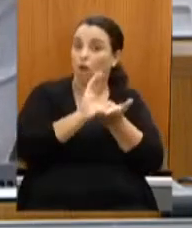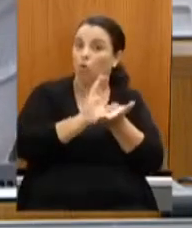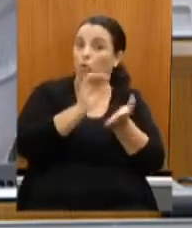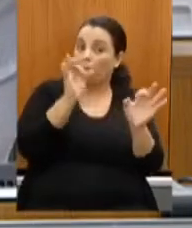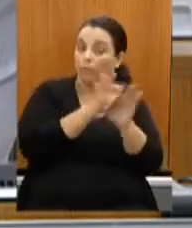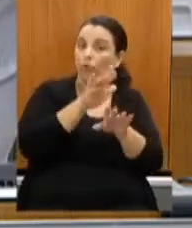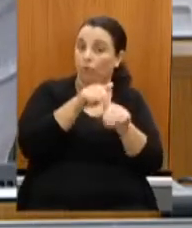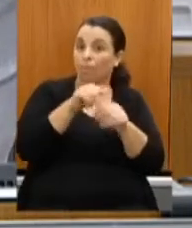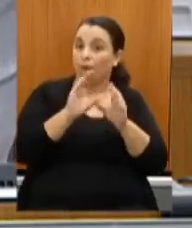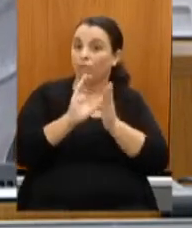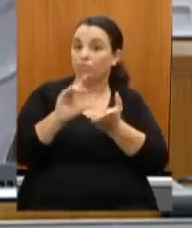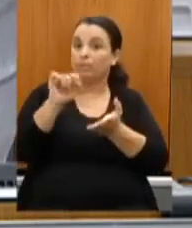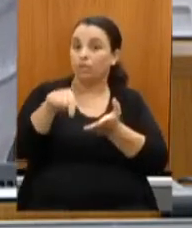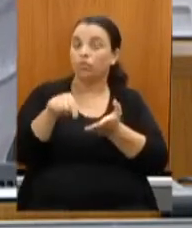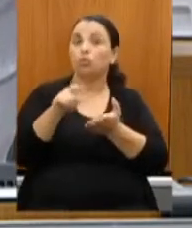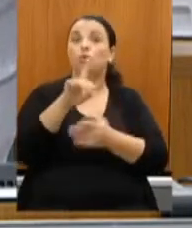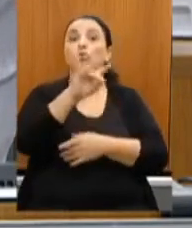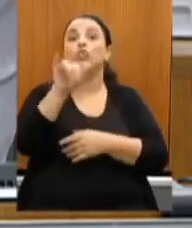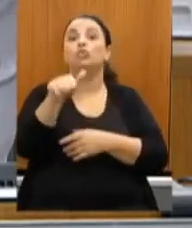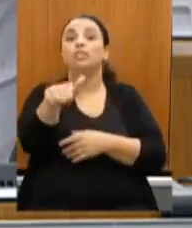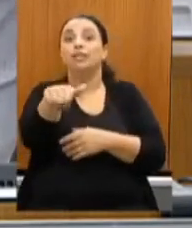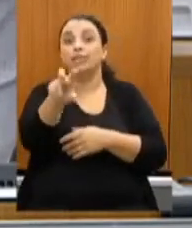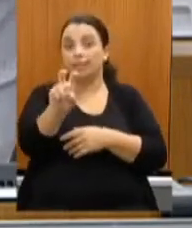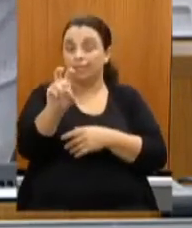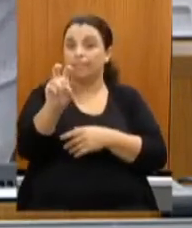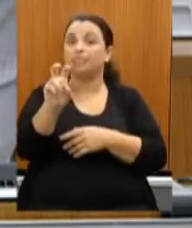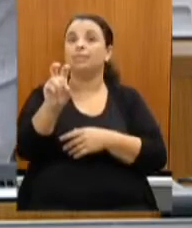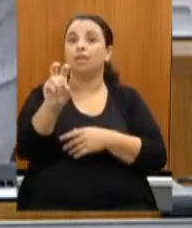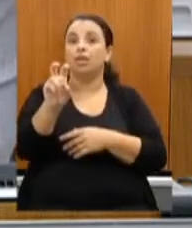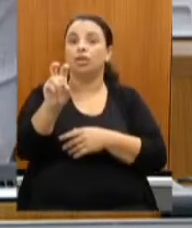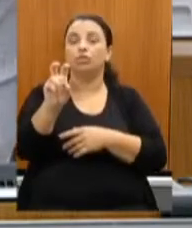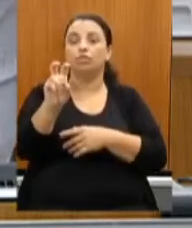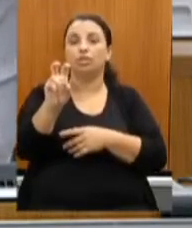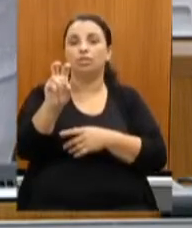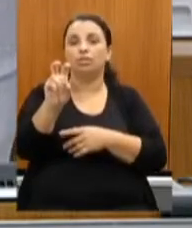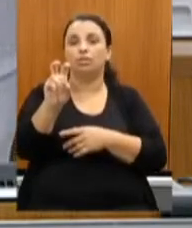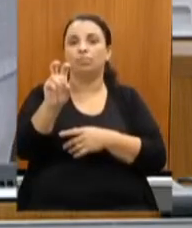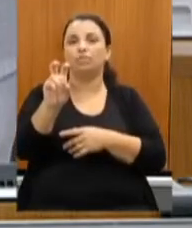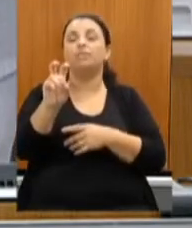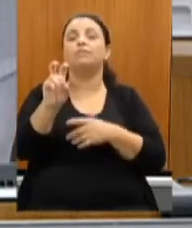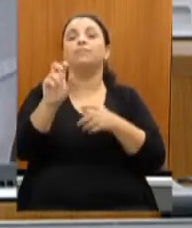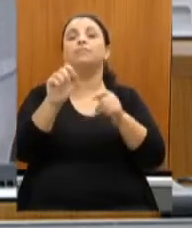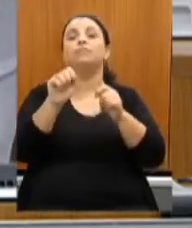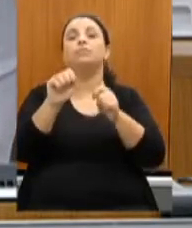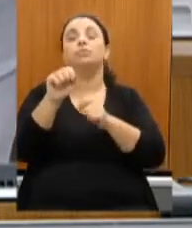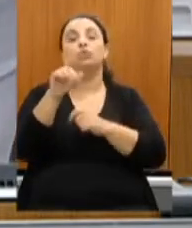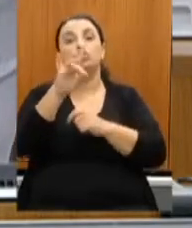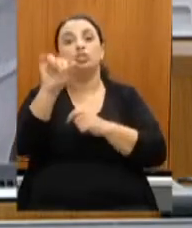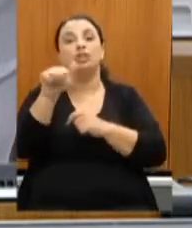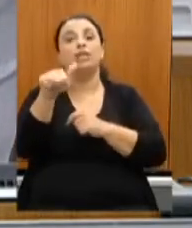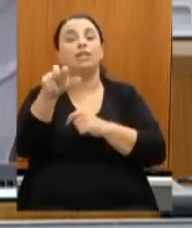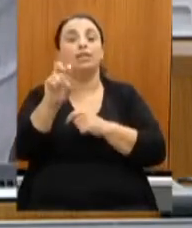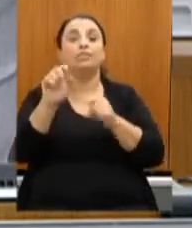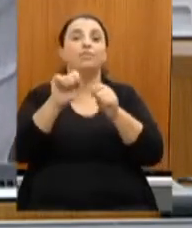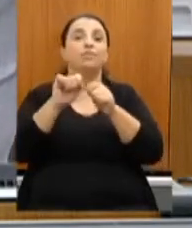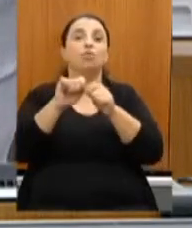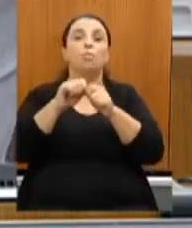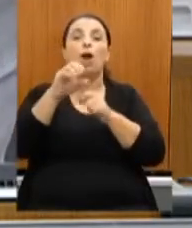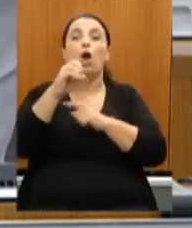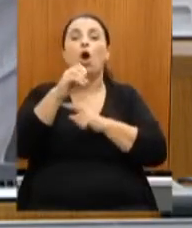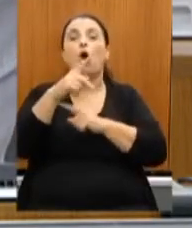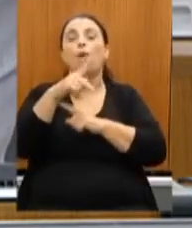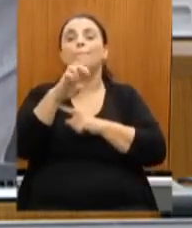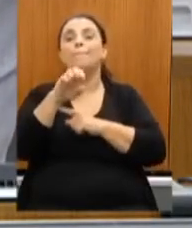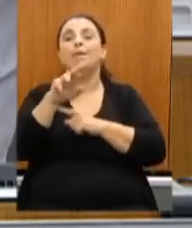15 no dia de minas gerais fazemos uma ópera uma ópera com aquela música belíssima pátria minas do